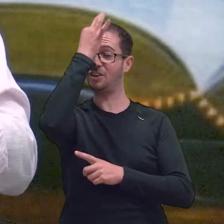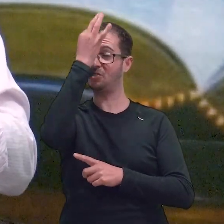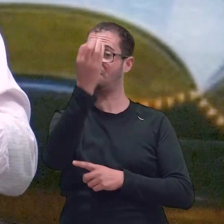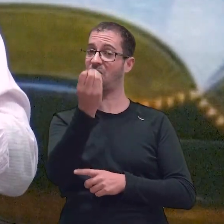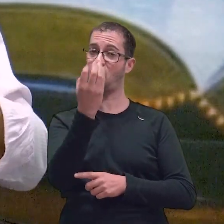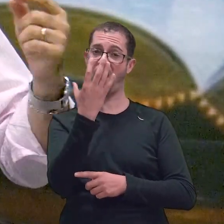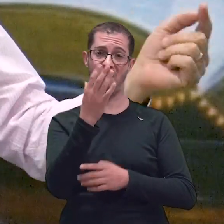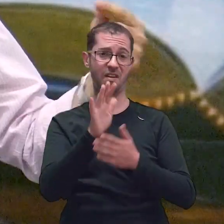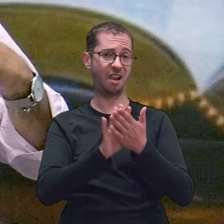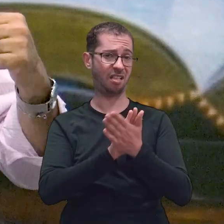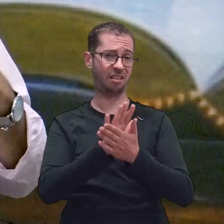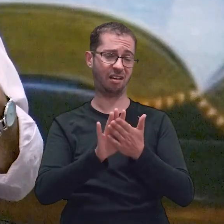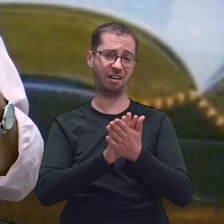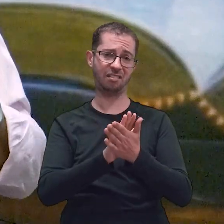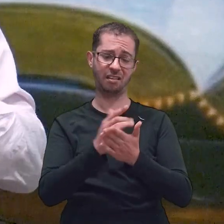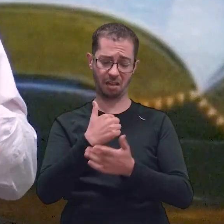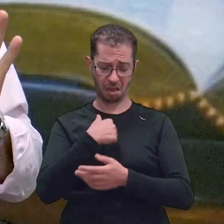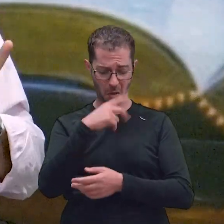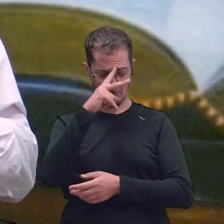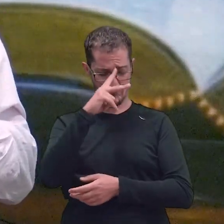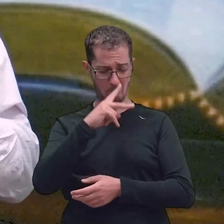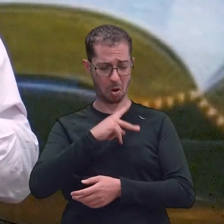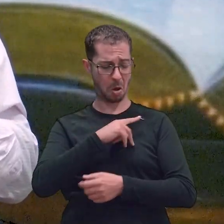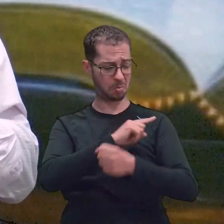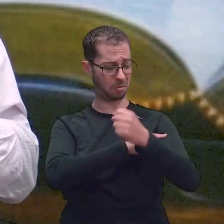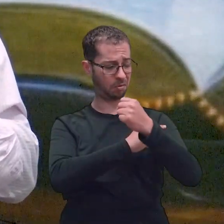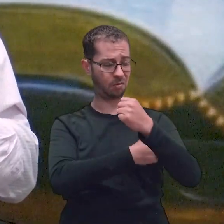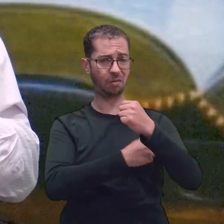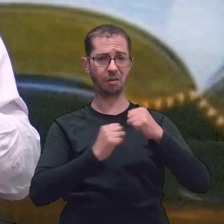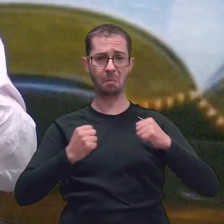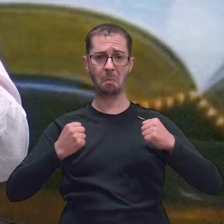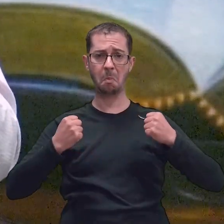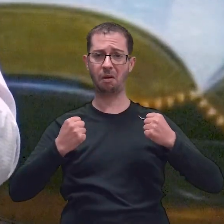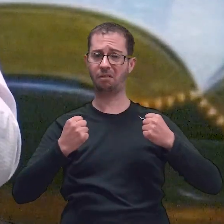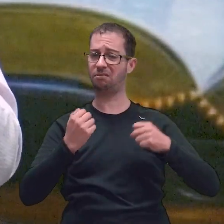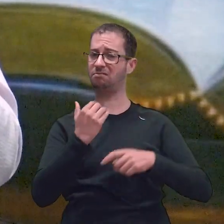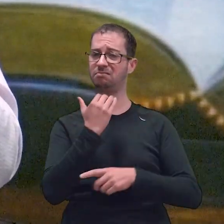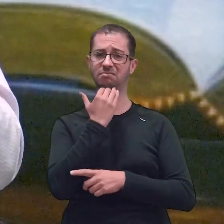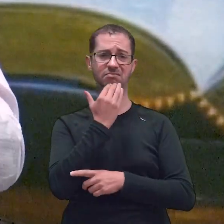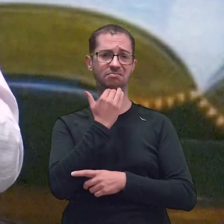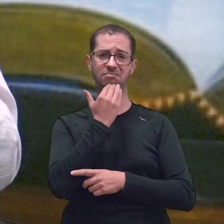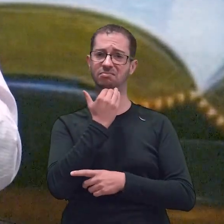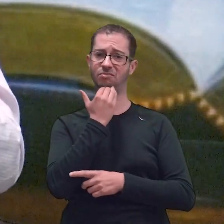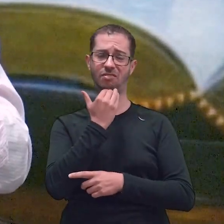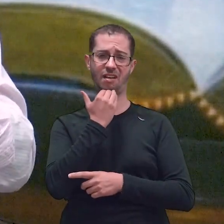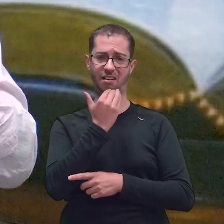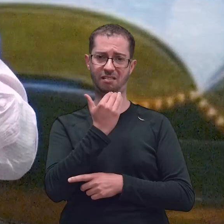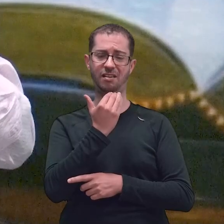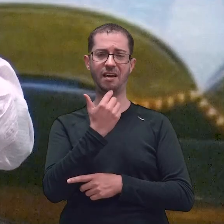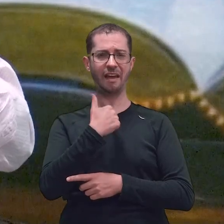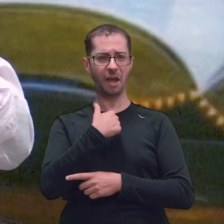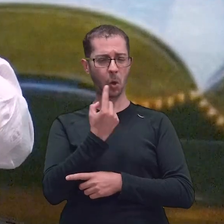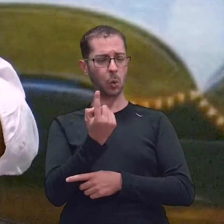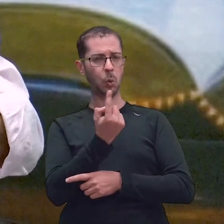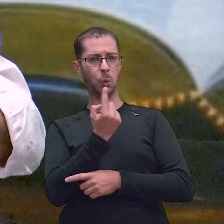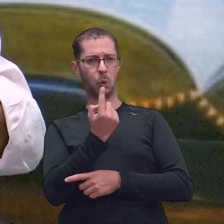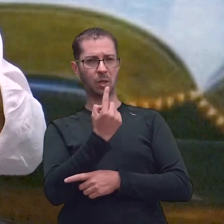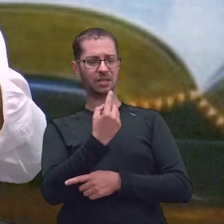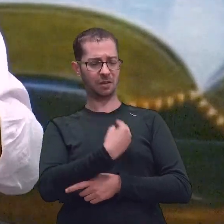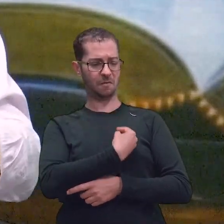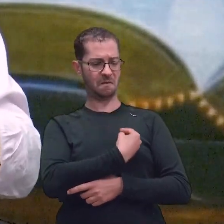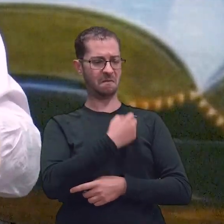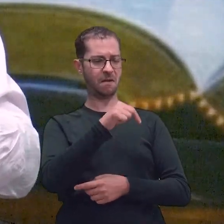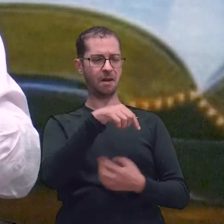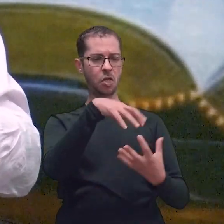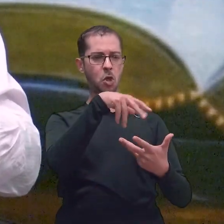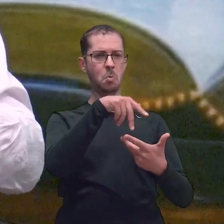nós devemos andar, por nós mesmos nós não vamos conseguir. Nós não temos capacidade, meu irmão, de caminhar, de viver